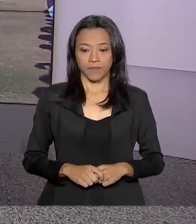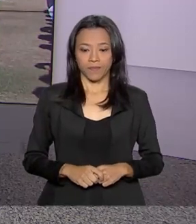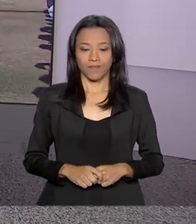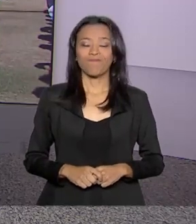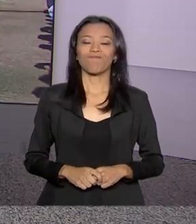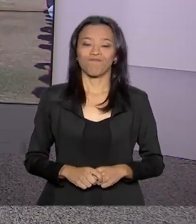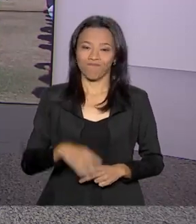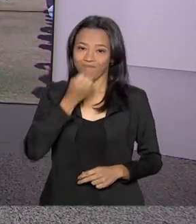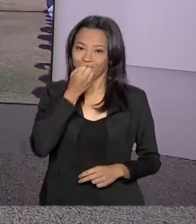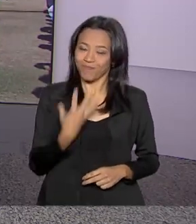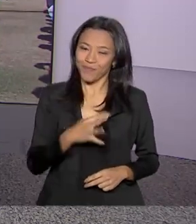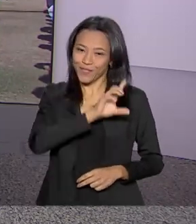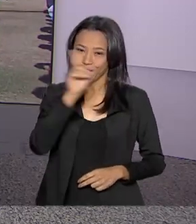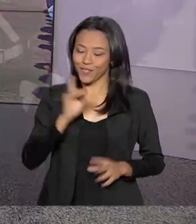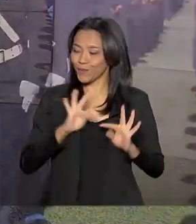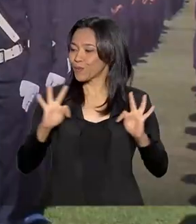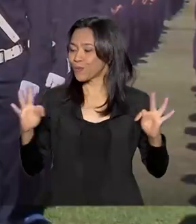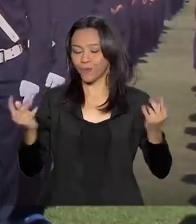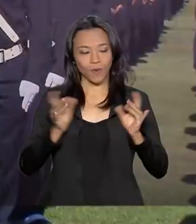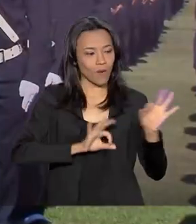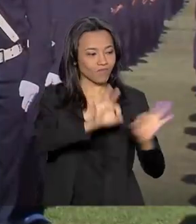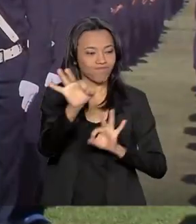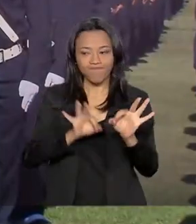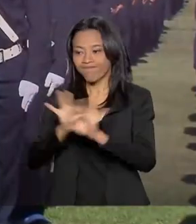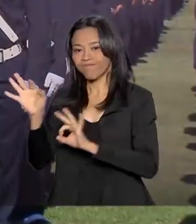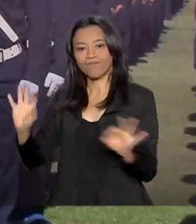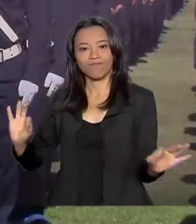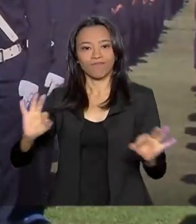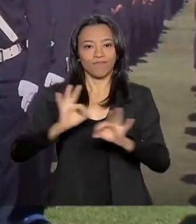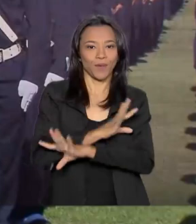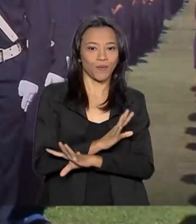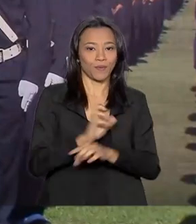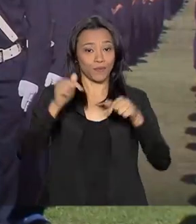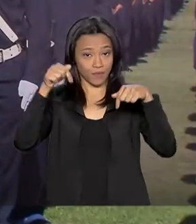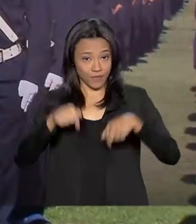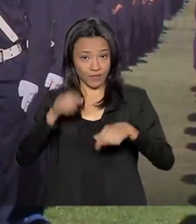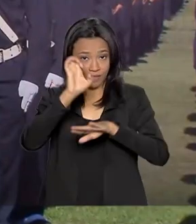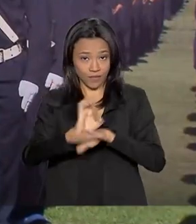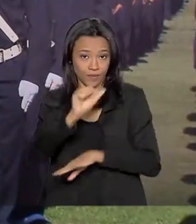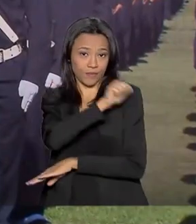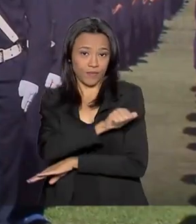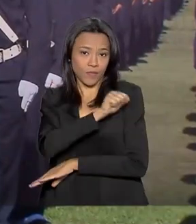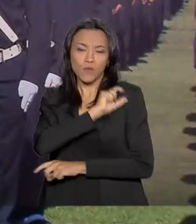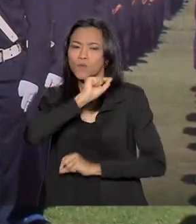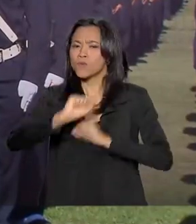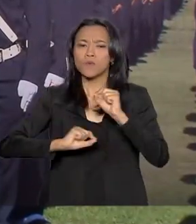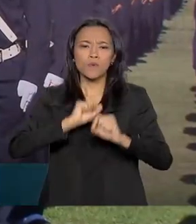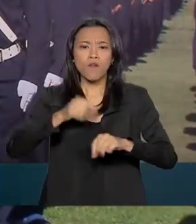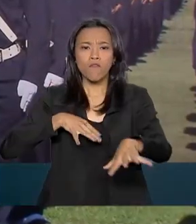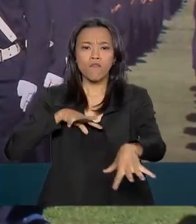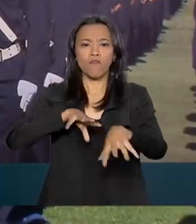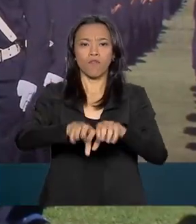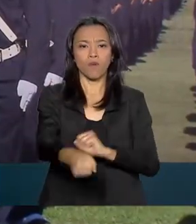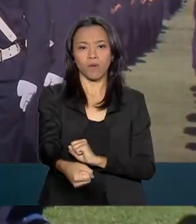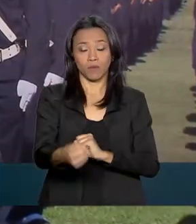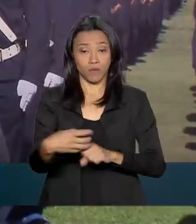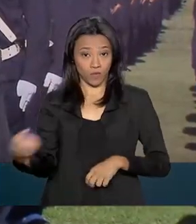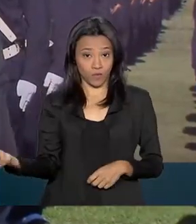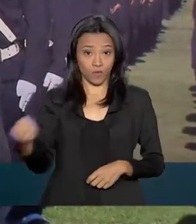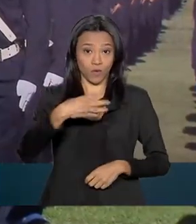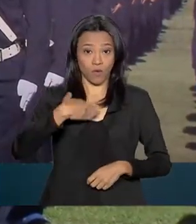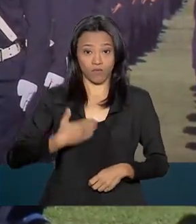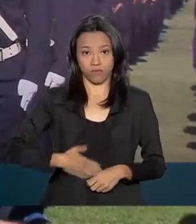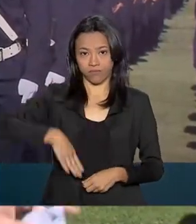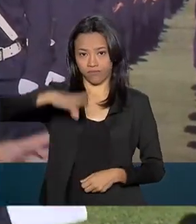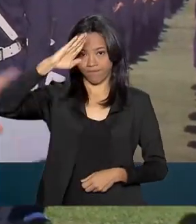Bom dia, Carla. Já está tudo pronto aqui no Centro de Instrução Almirante Alexandrino. Para a formatura dos novos sargentos da Marinha. Como você